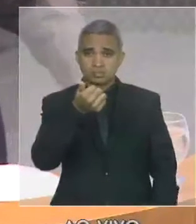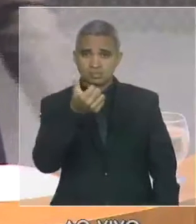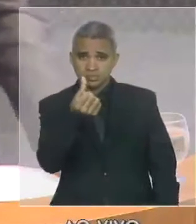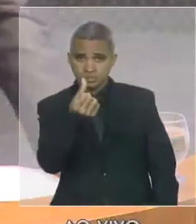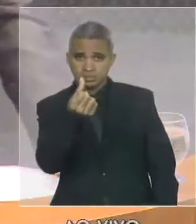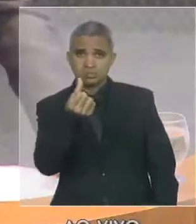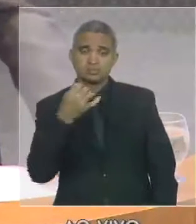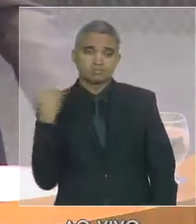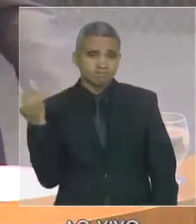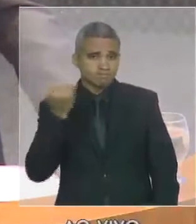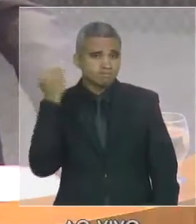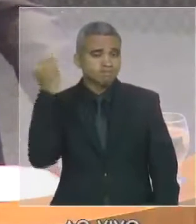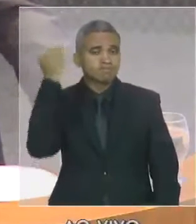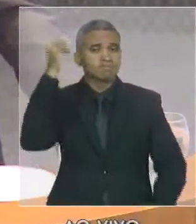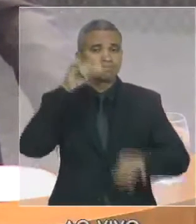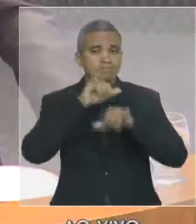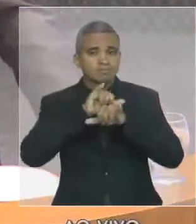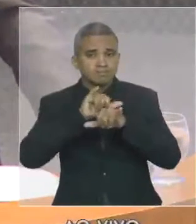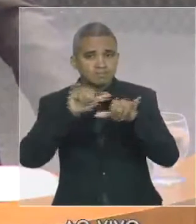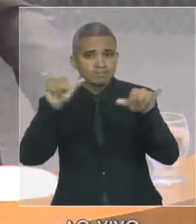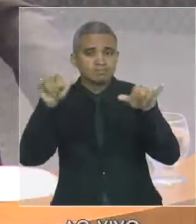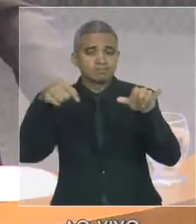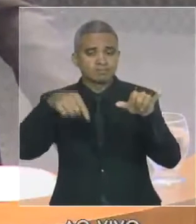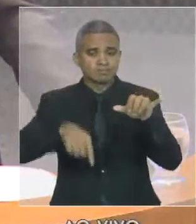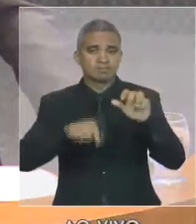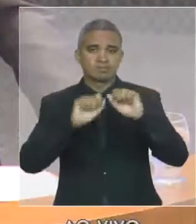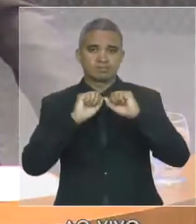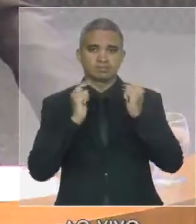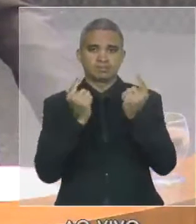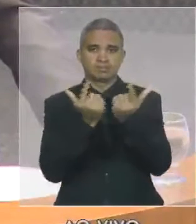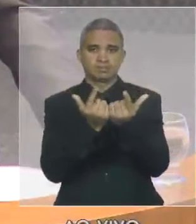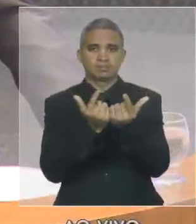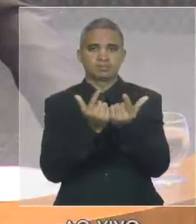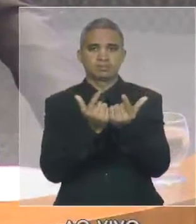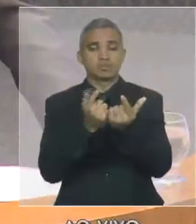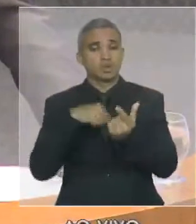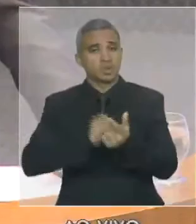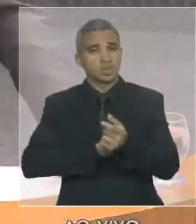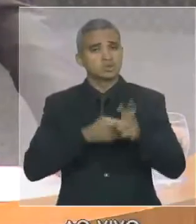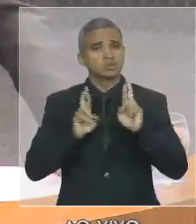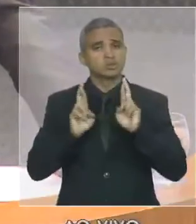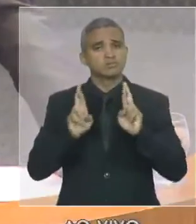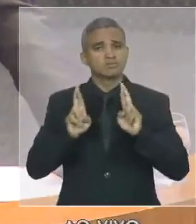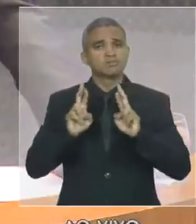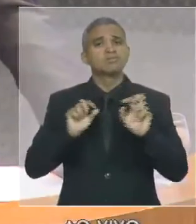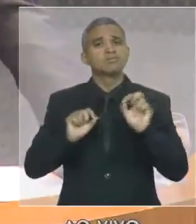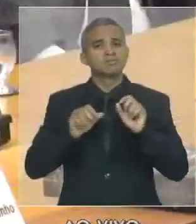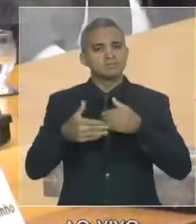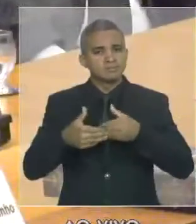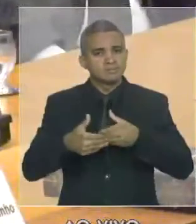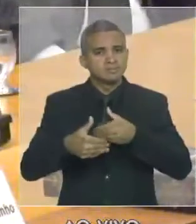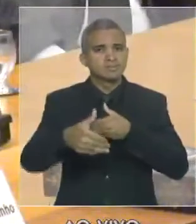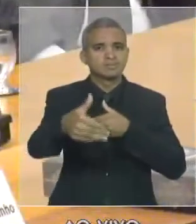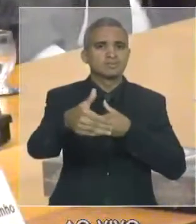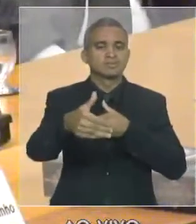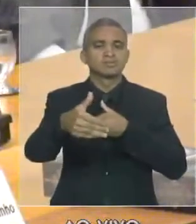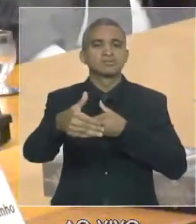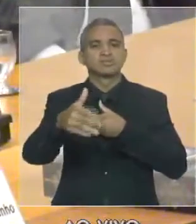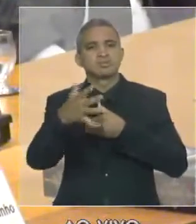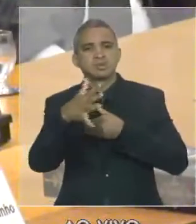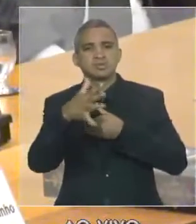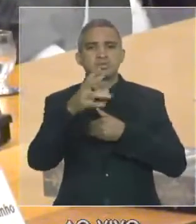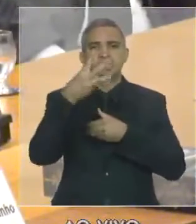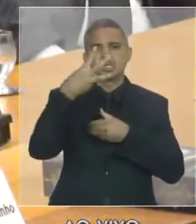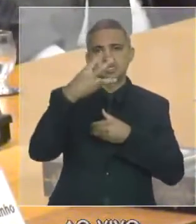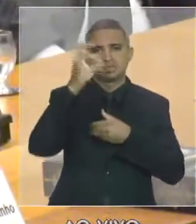sublinhar isto a esta augusta Assembleia. As previsões de mercado apontam para um recuo próximo a 3